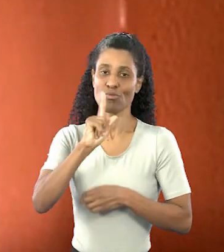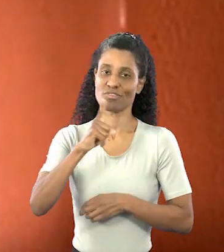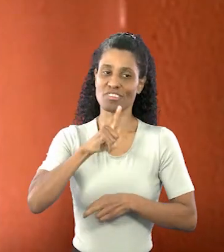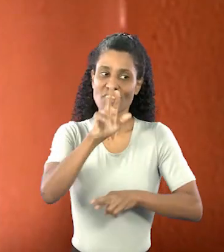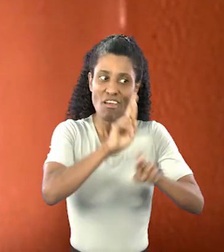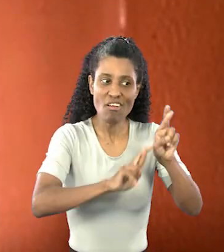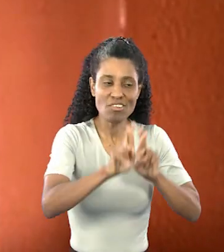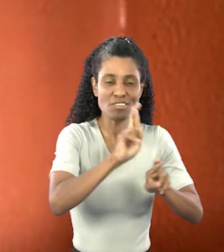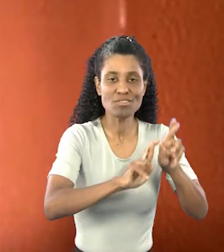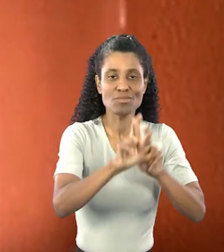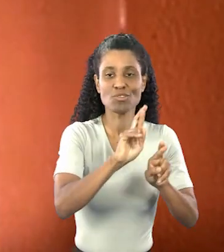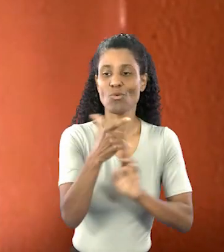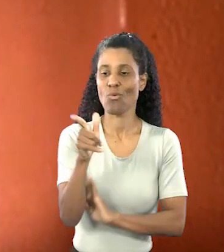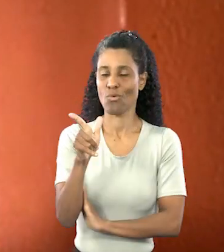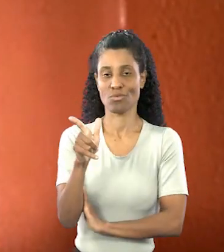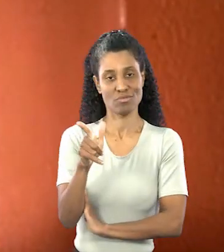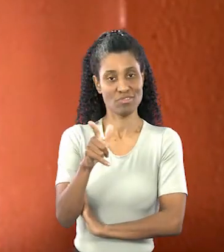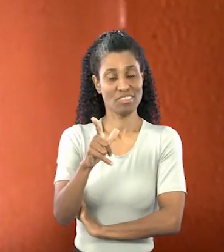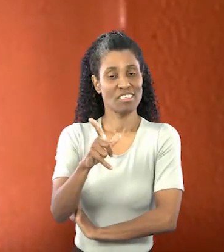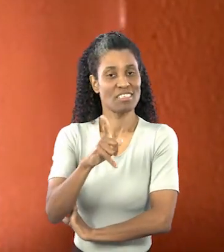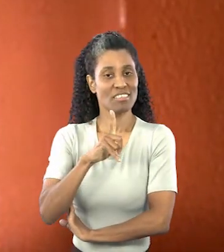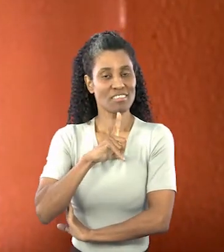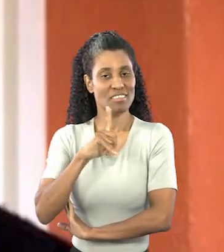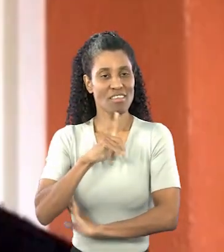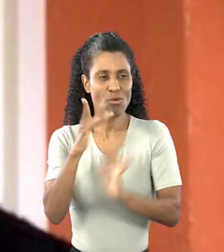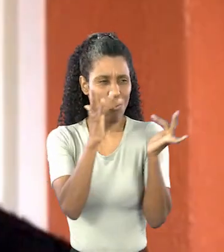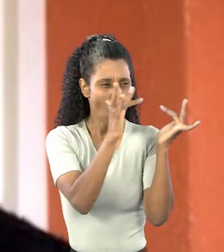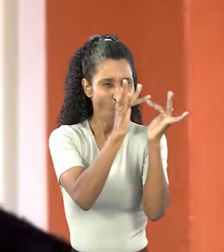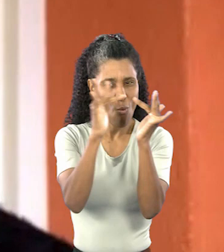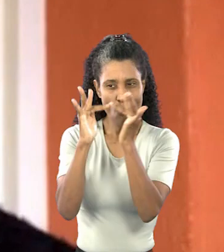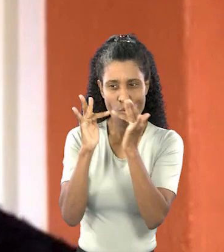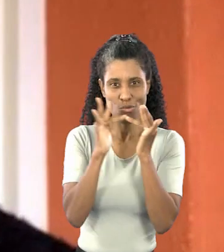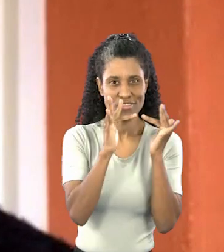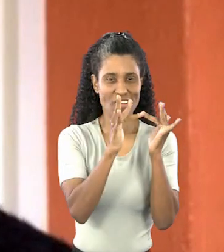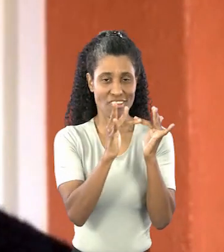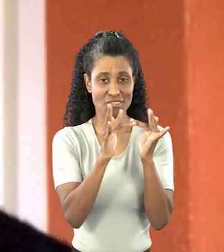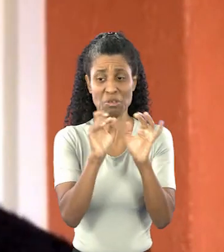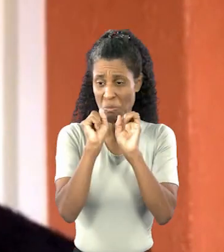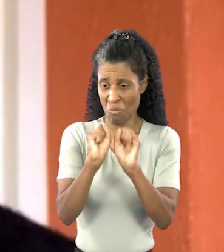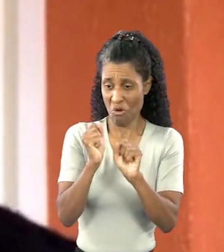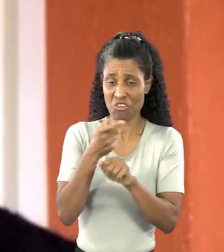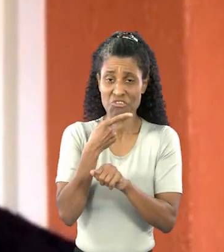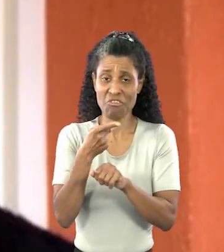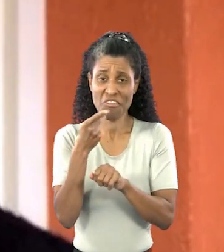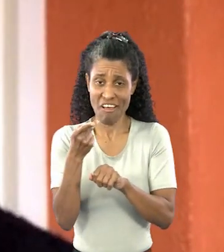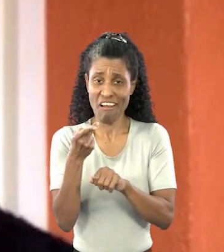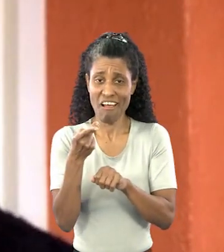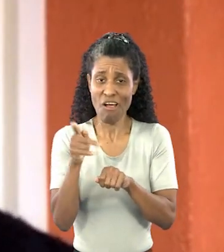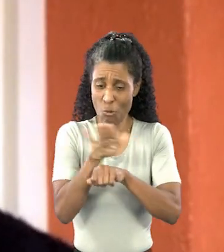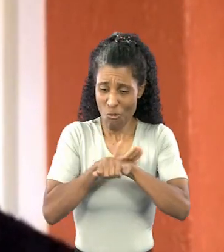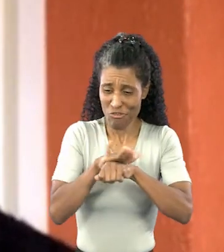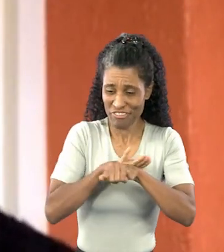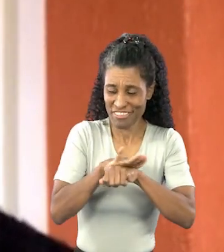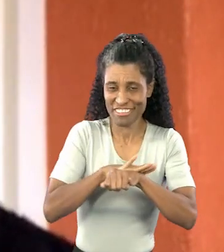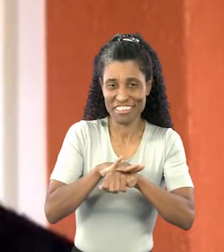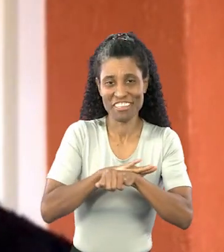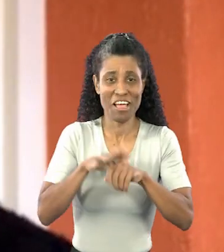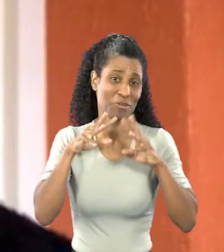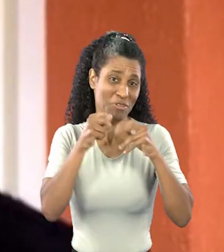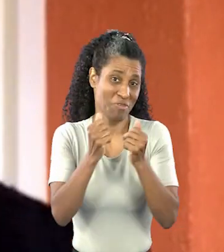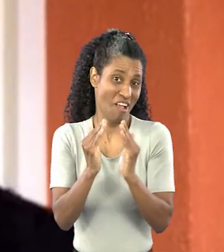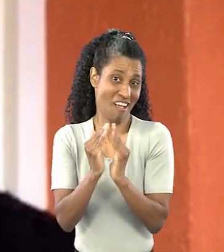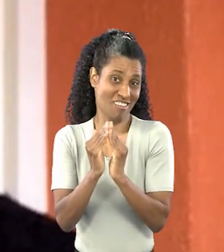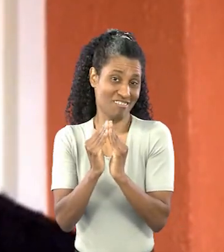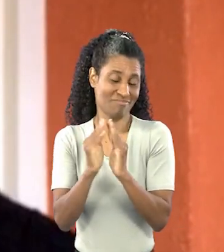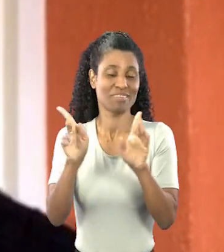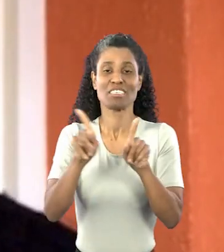De poder se relacionar com o outro, de ter alguém até muitas vezes com quem falar dentro de casa, né?